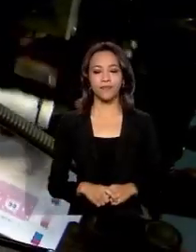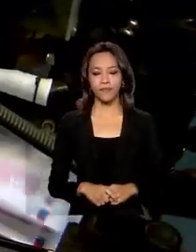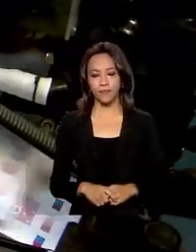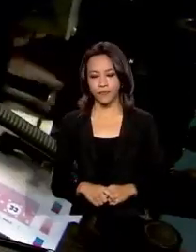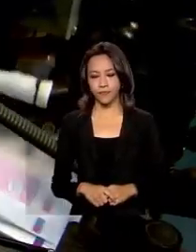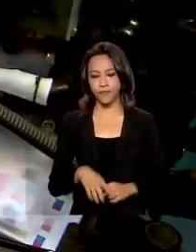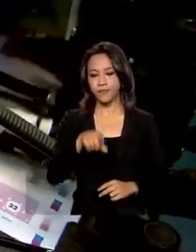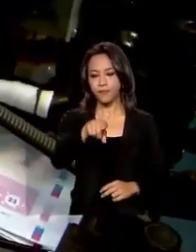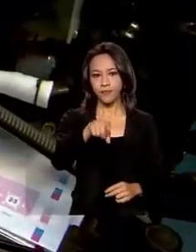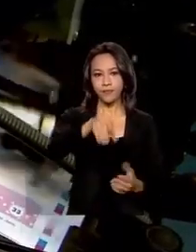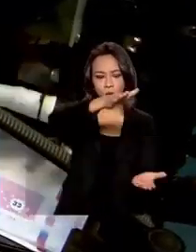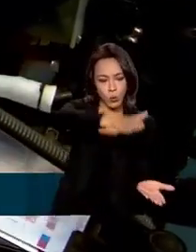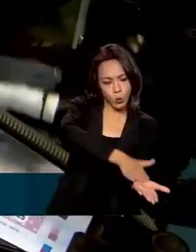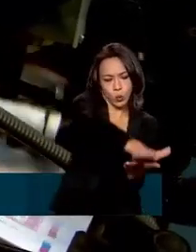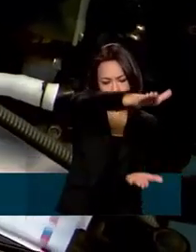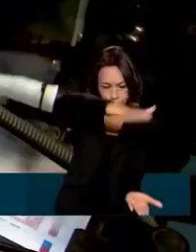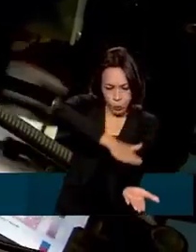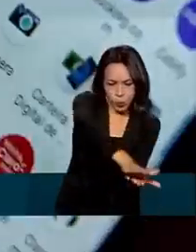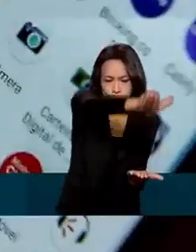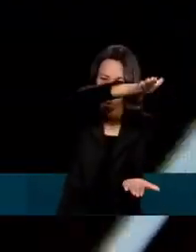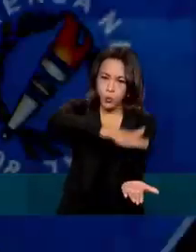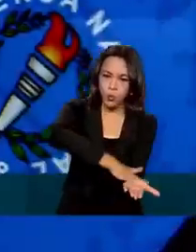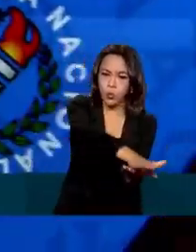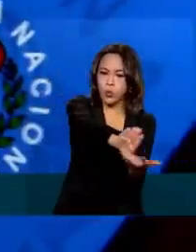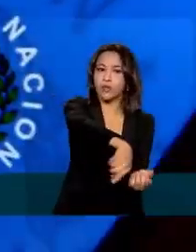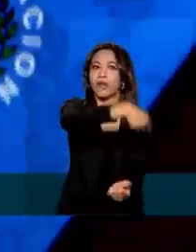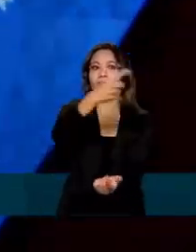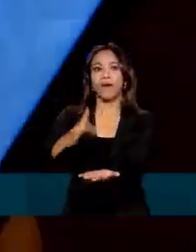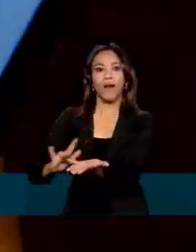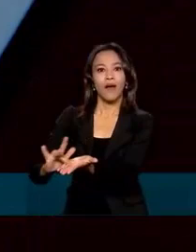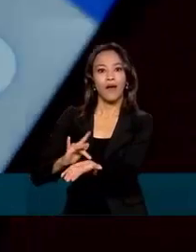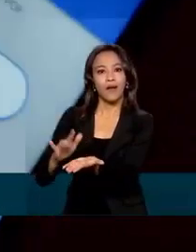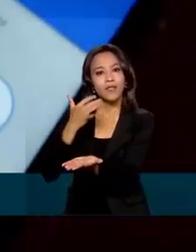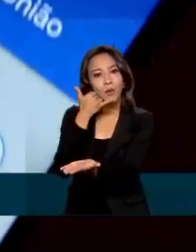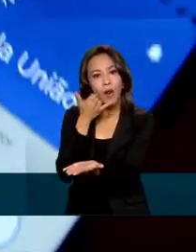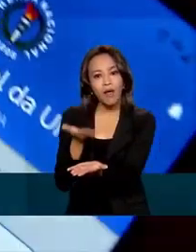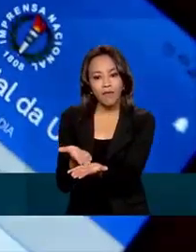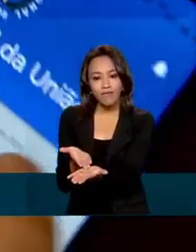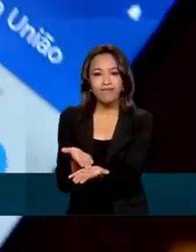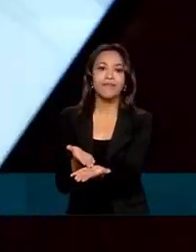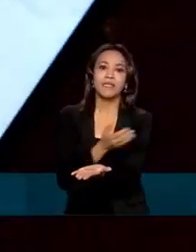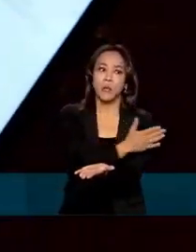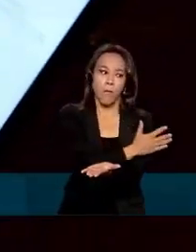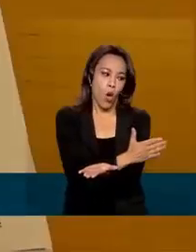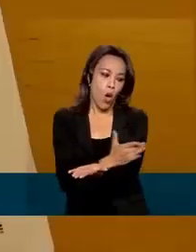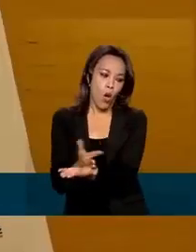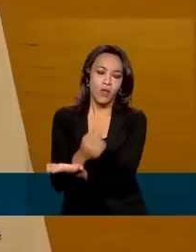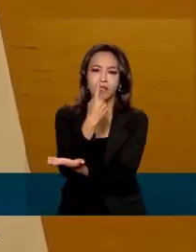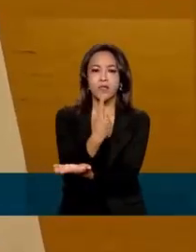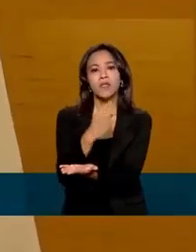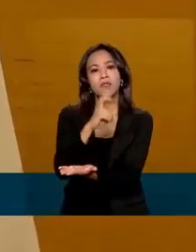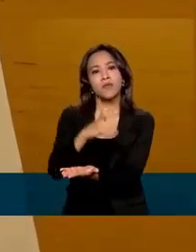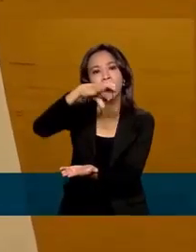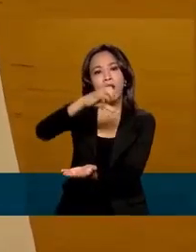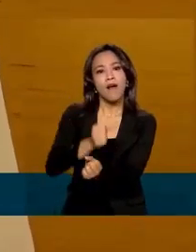Das máquinas de impressão Das grande escala para a tela do celular Ao longo desses 159 anos O